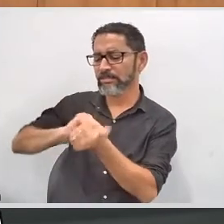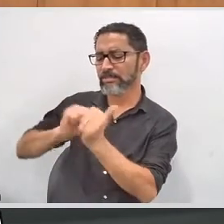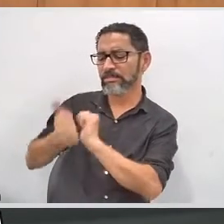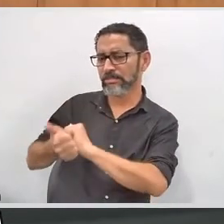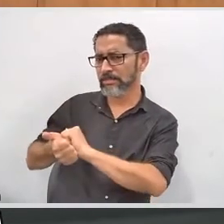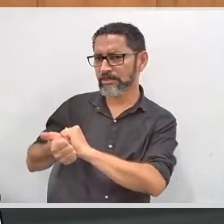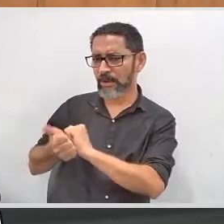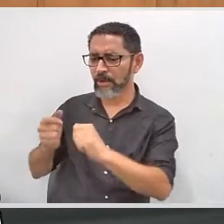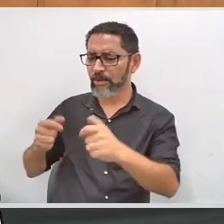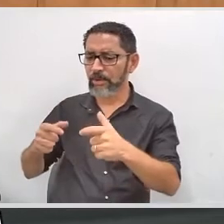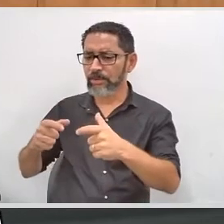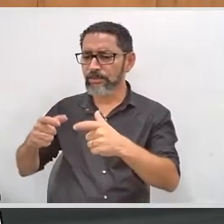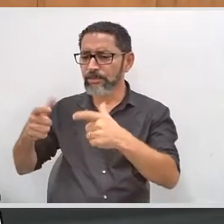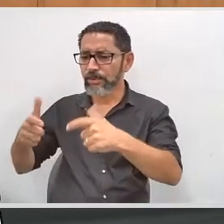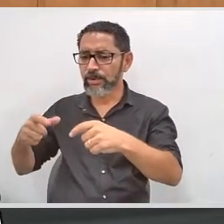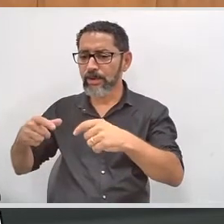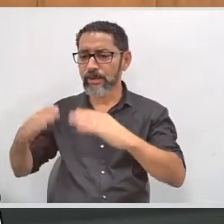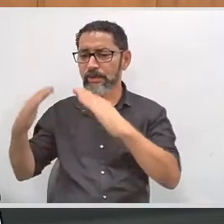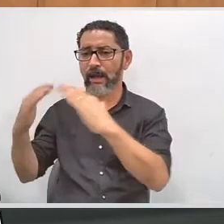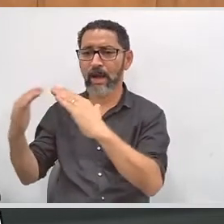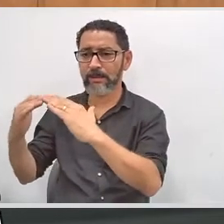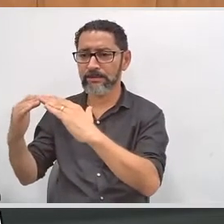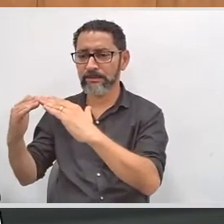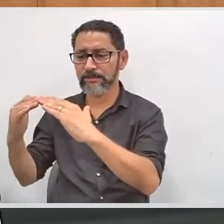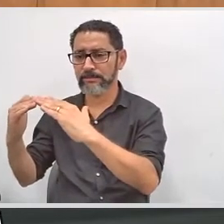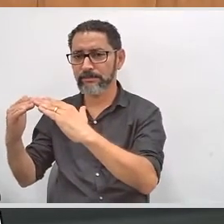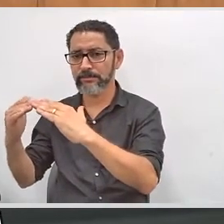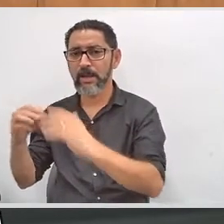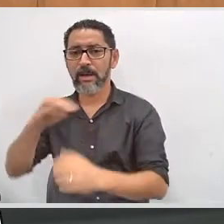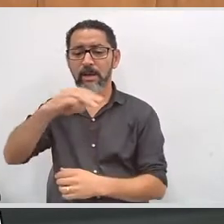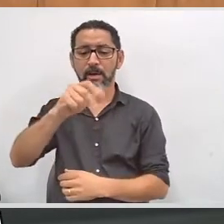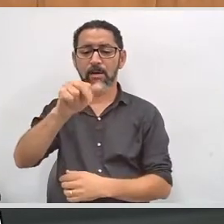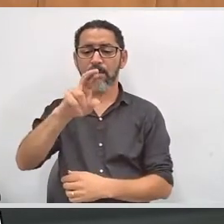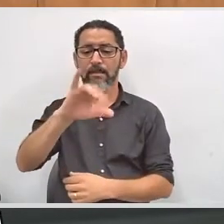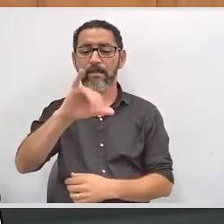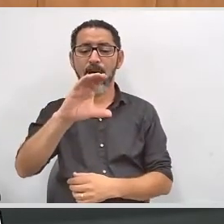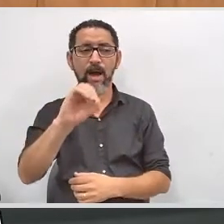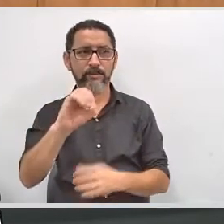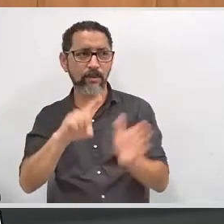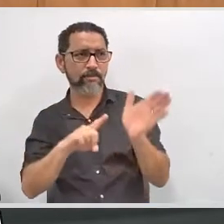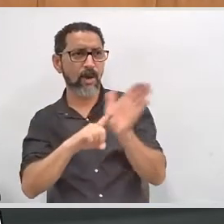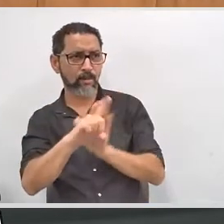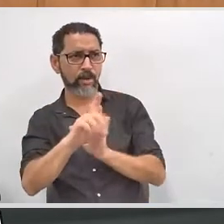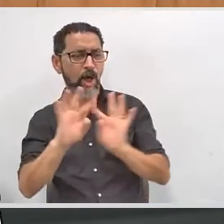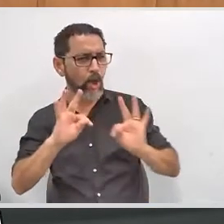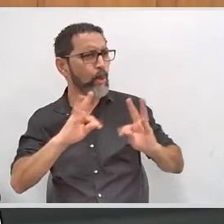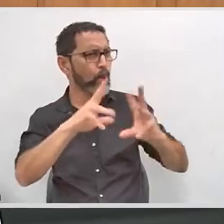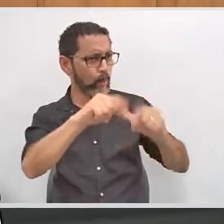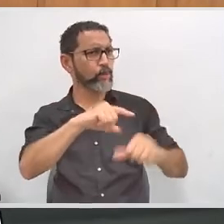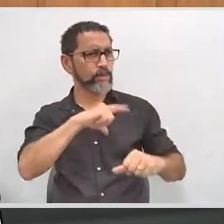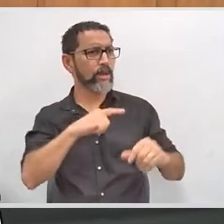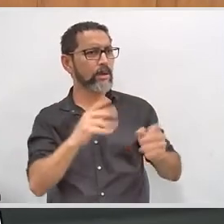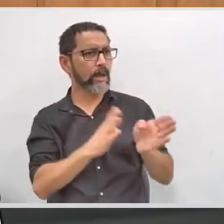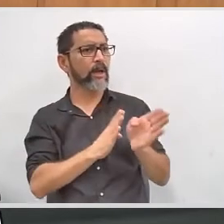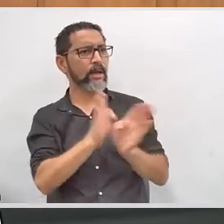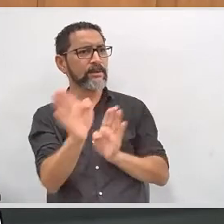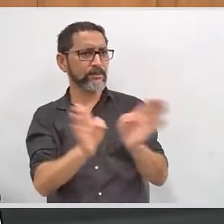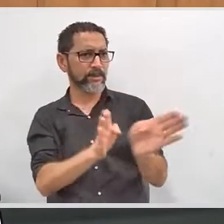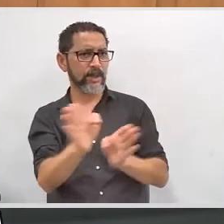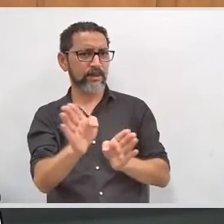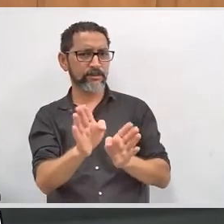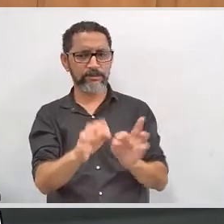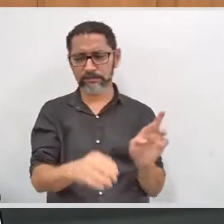o Márcio Júnior Oliveira Rezende da Silva aqui de Belo Horizonte pergunta. Boa tarde. Todas as sessões eleitorais deste ano terão